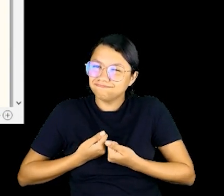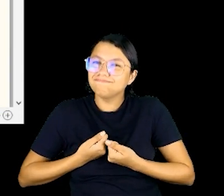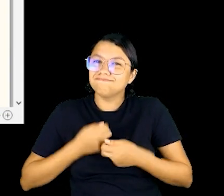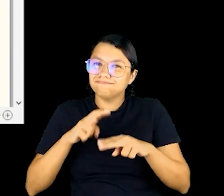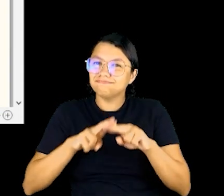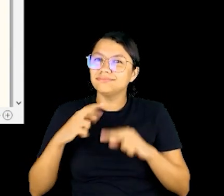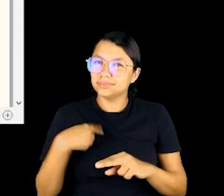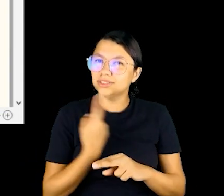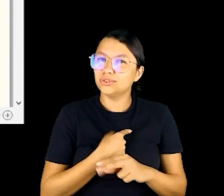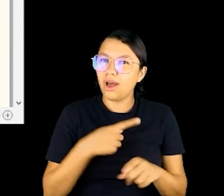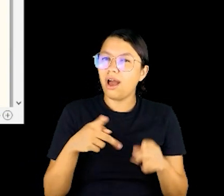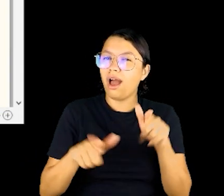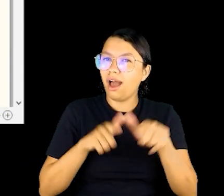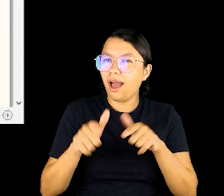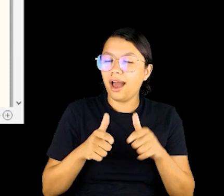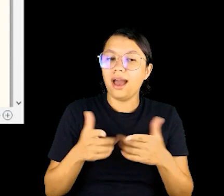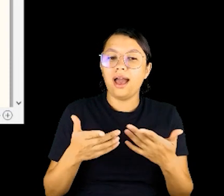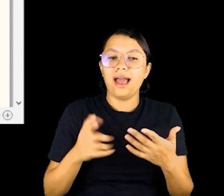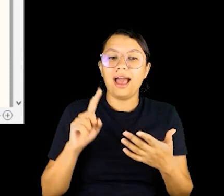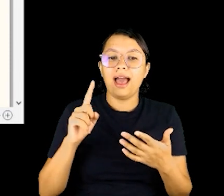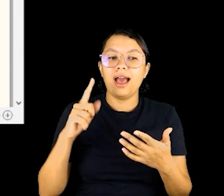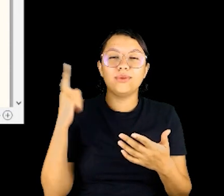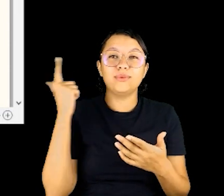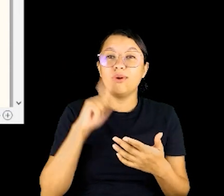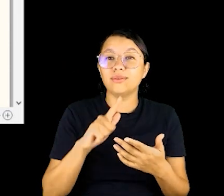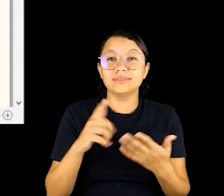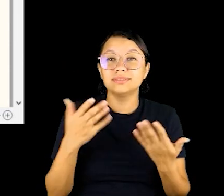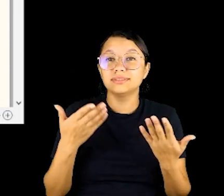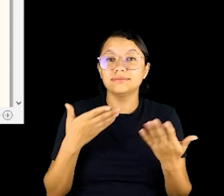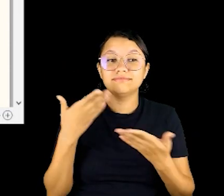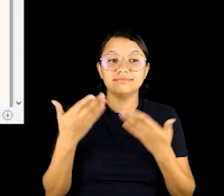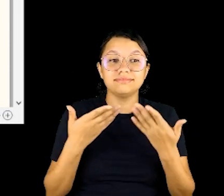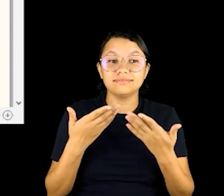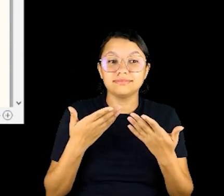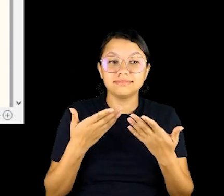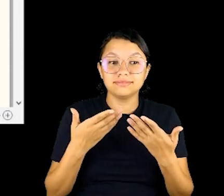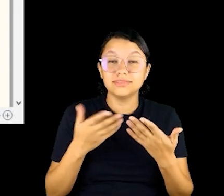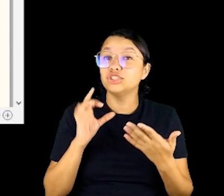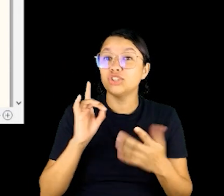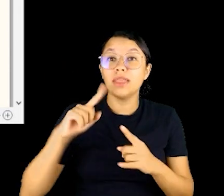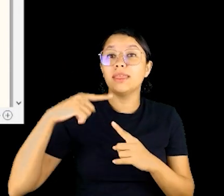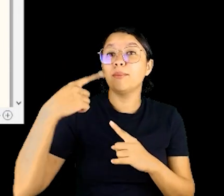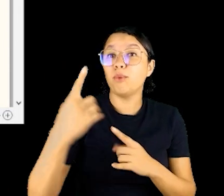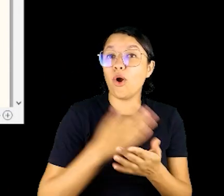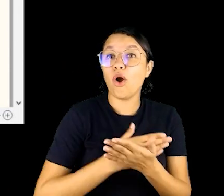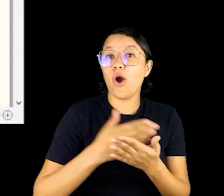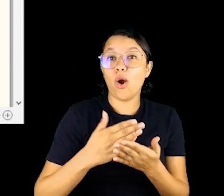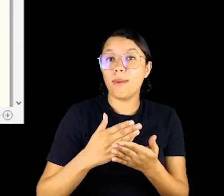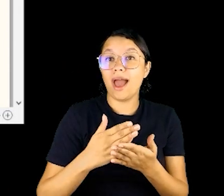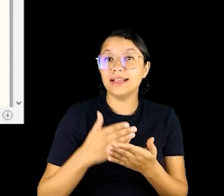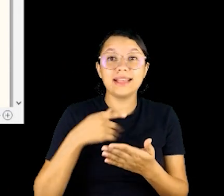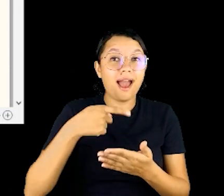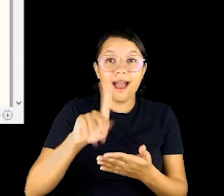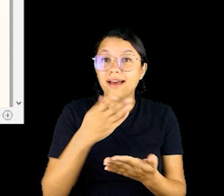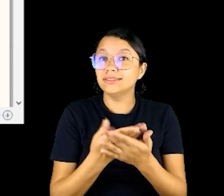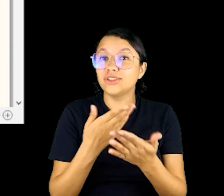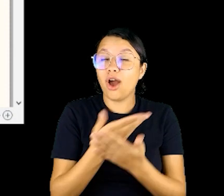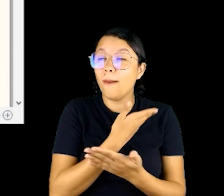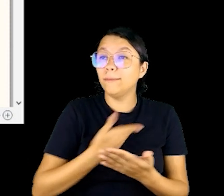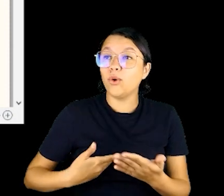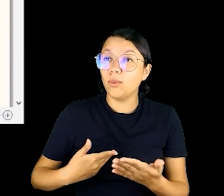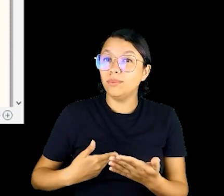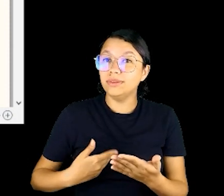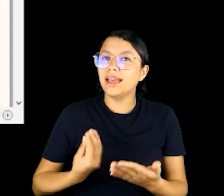acolhidos por nós é uma questão inimática que só depois que a gente passa a frequentar as escolas